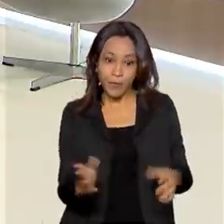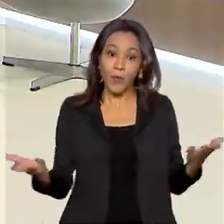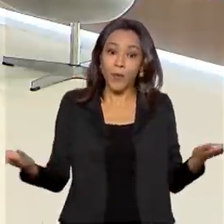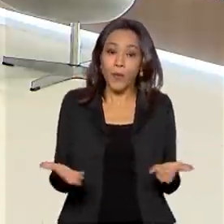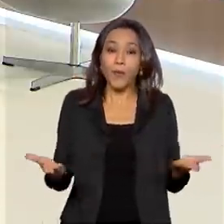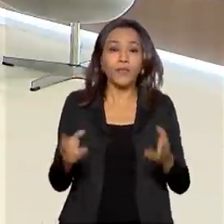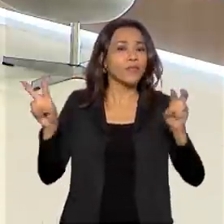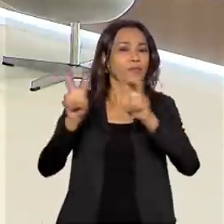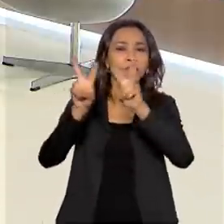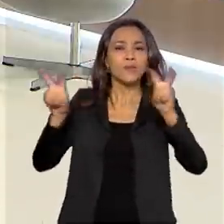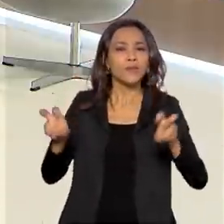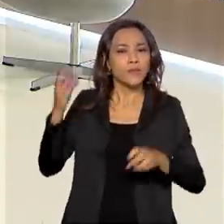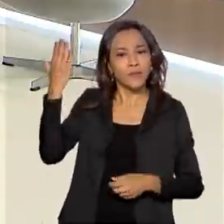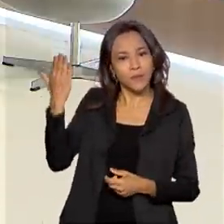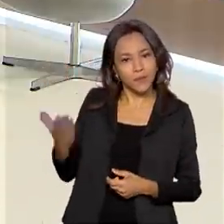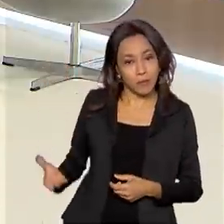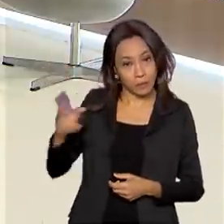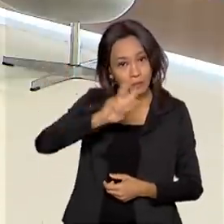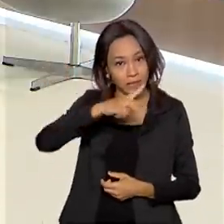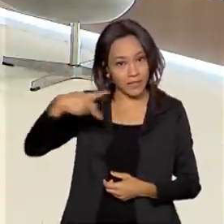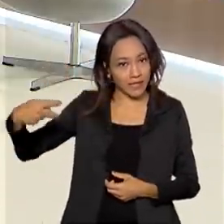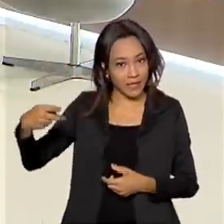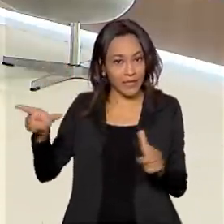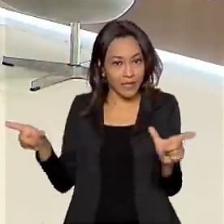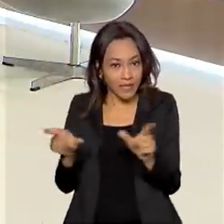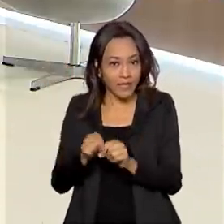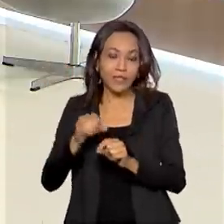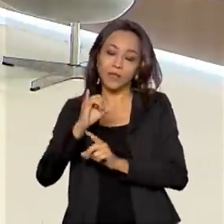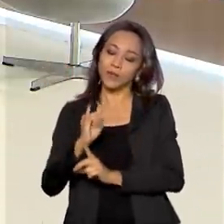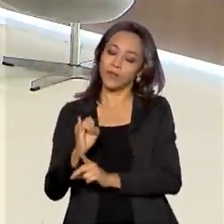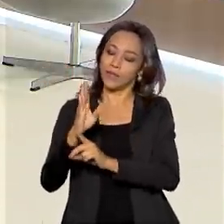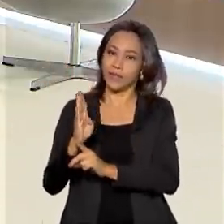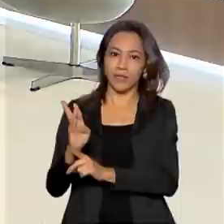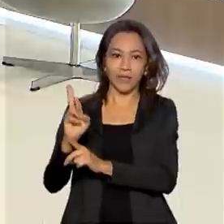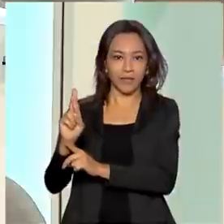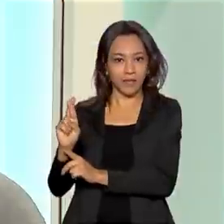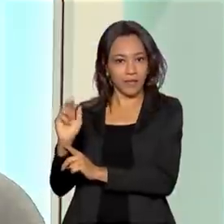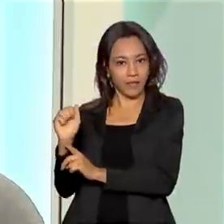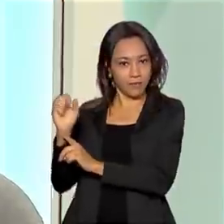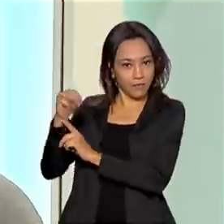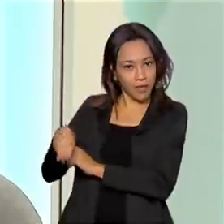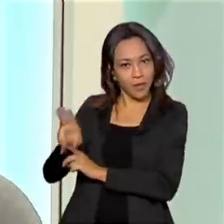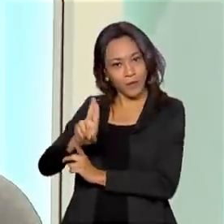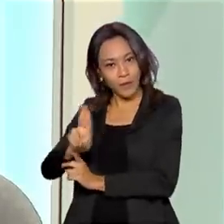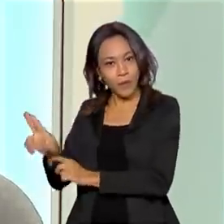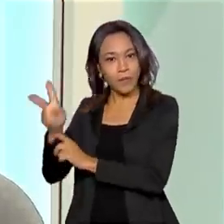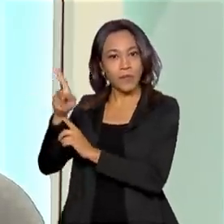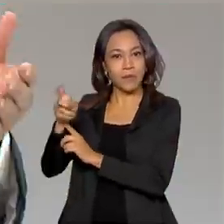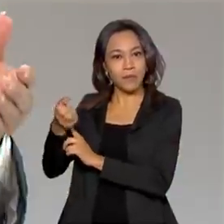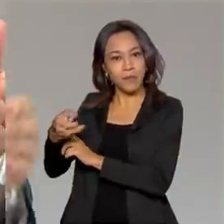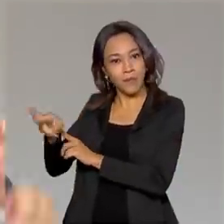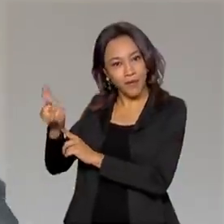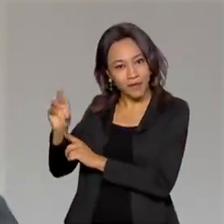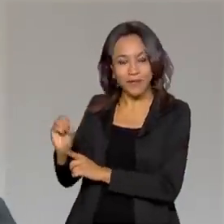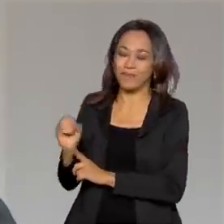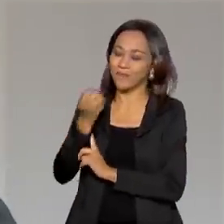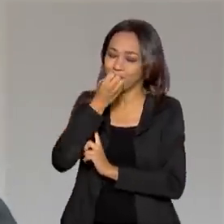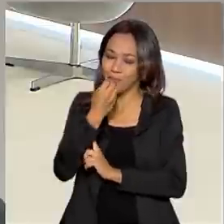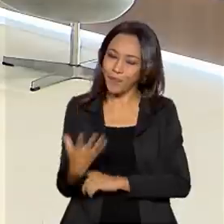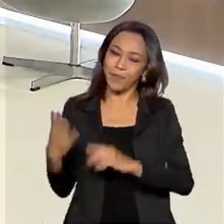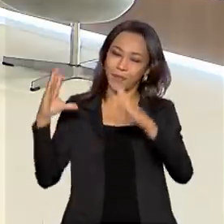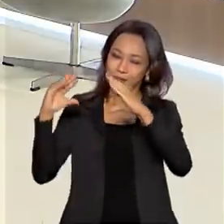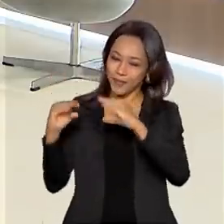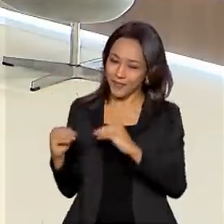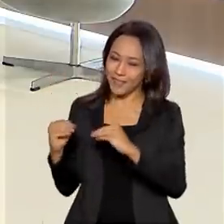Brasil em Pauta com o presidente do Instituto Brasileiro de Museus, Ibram, Pedro Mastrobuono. Boa noite, presidente.